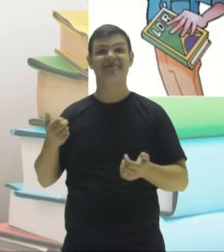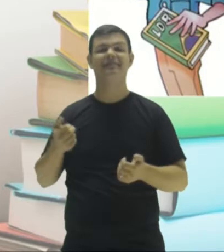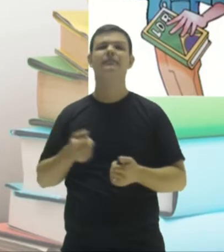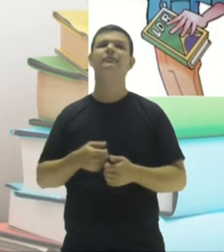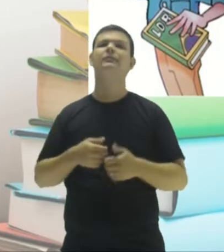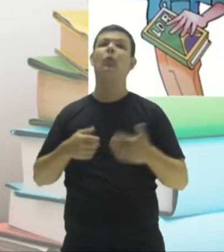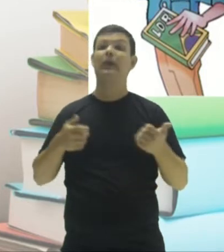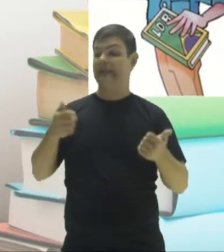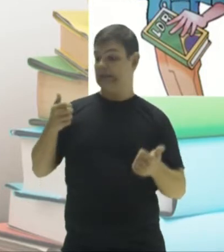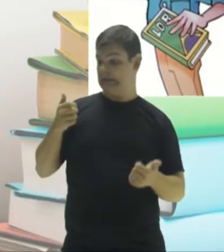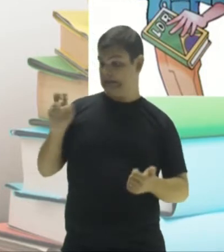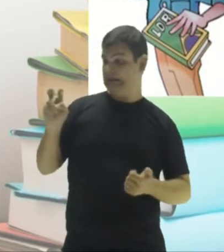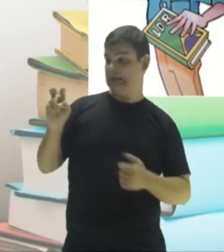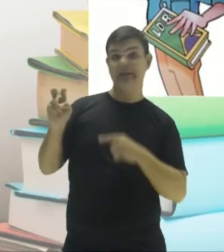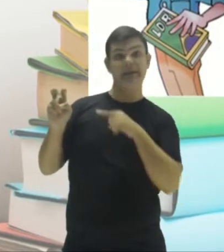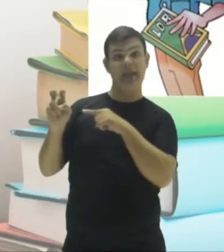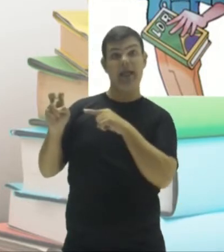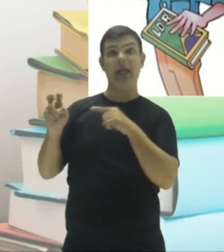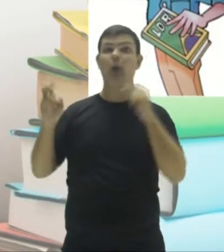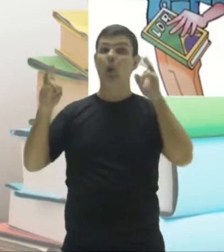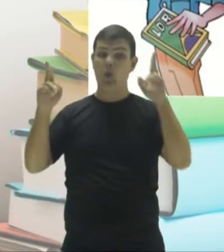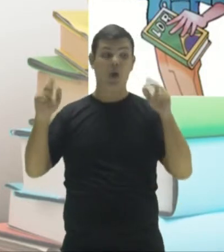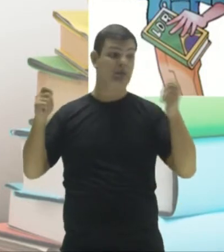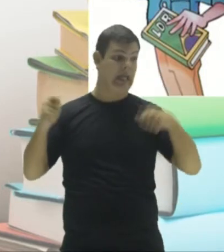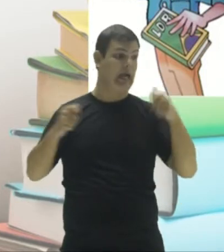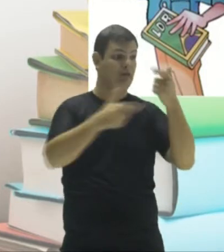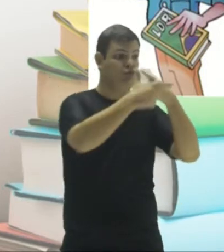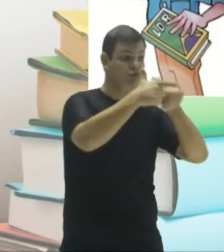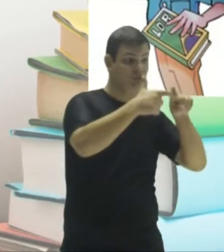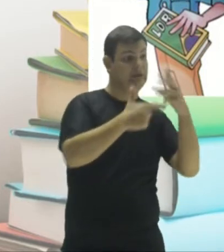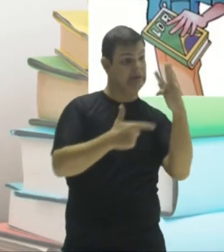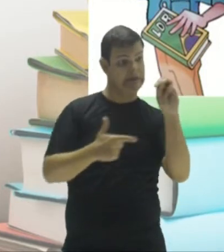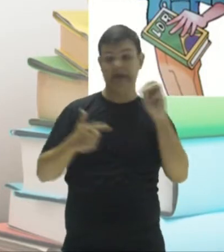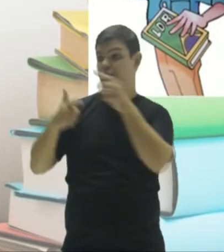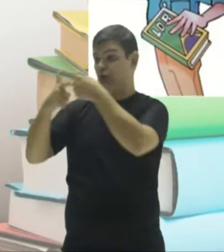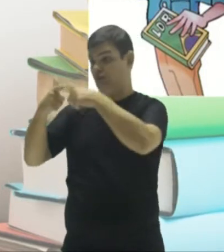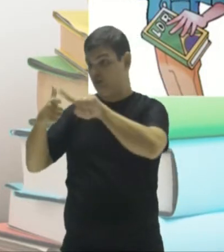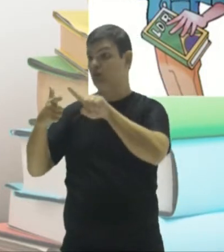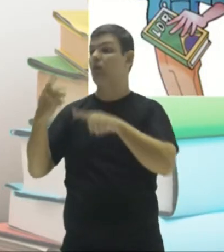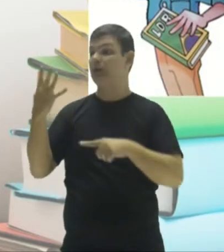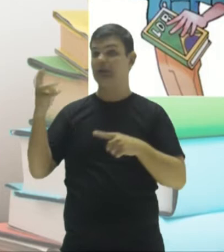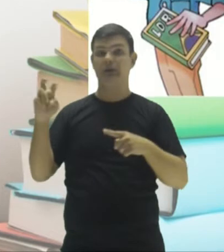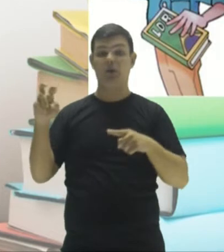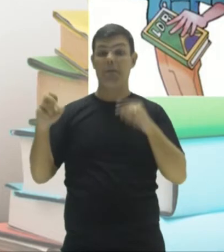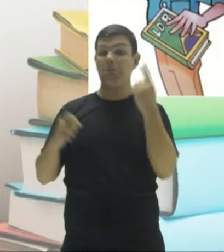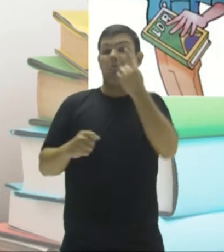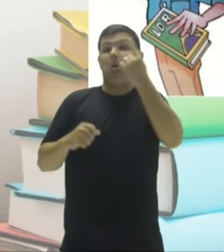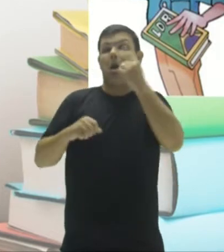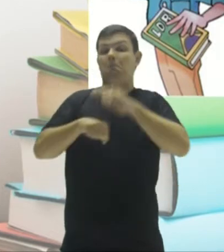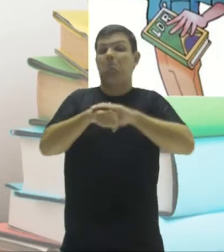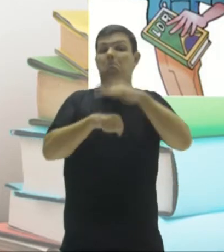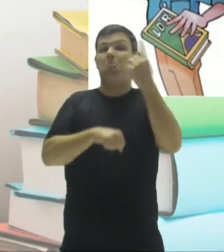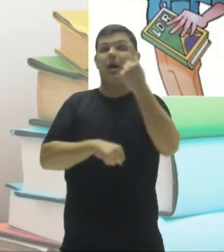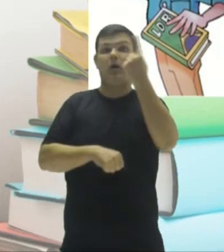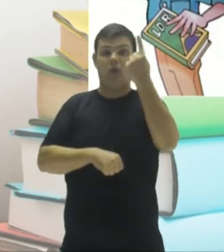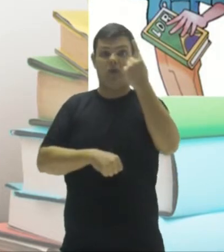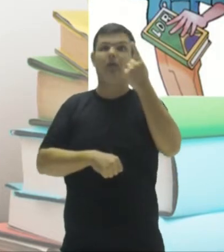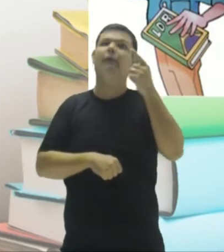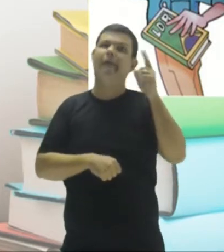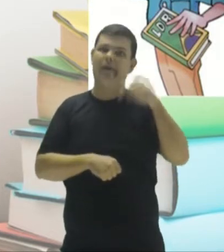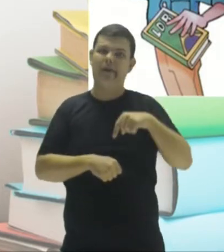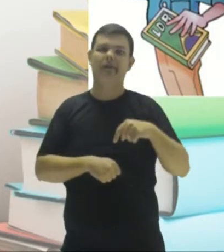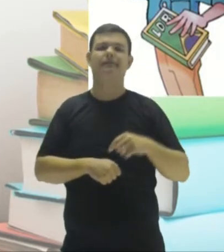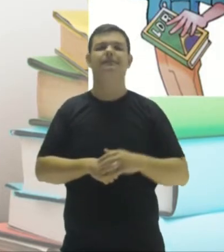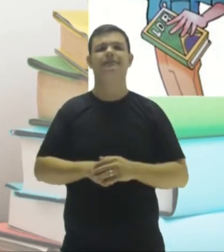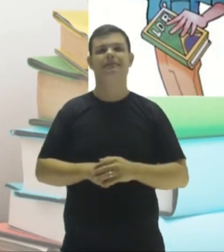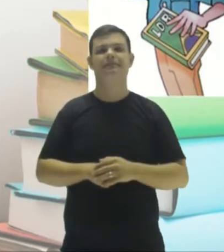O quinze é o divisor comum dos dois números. O maior divisor comum dos dois números, do trinta e quarenta